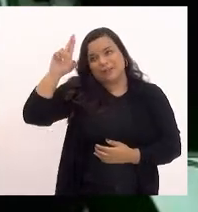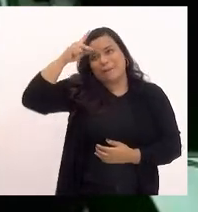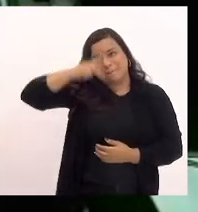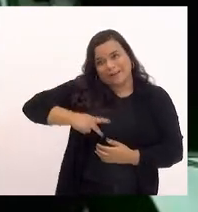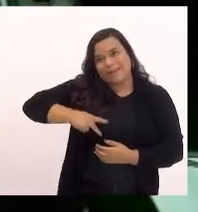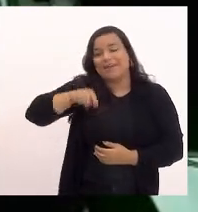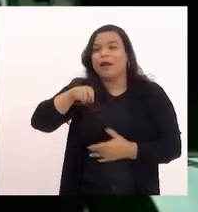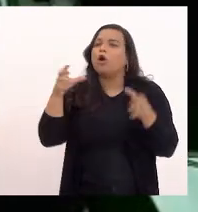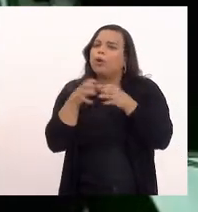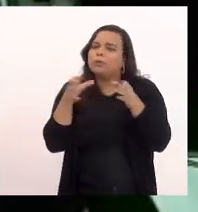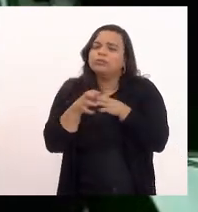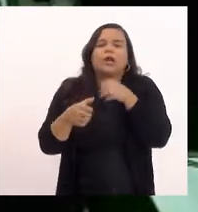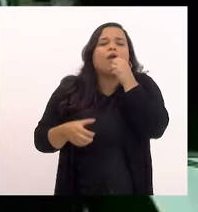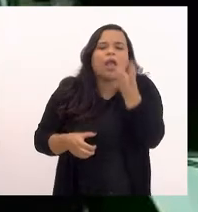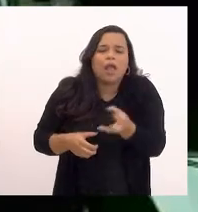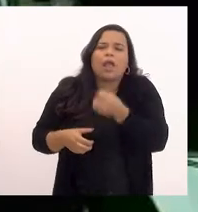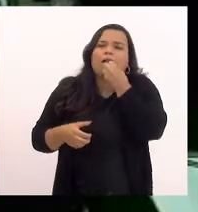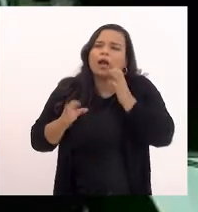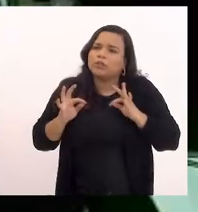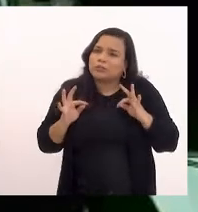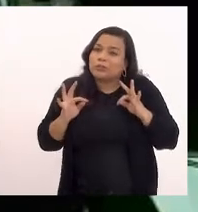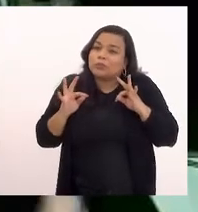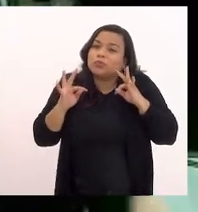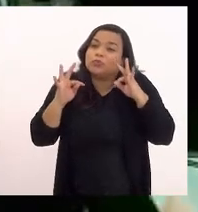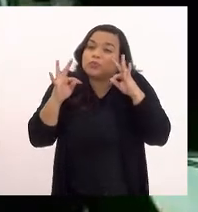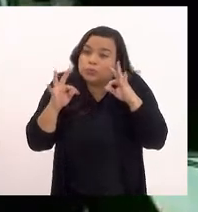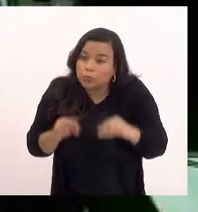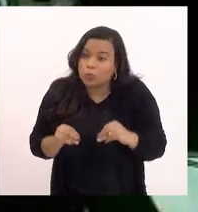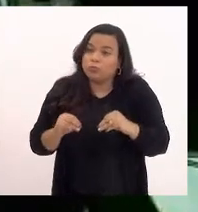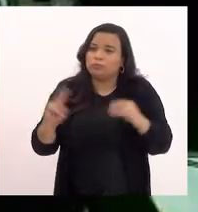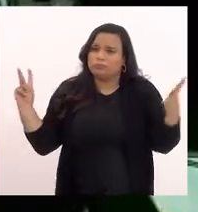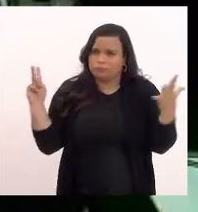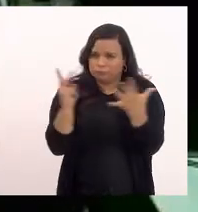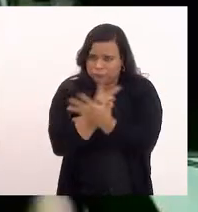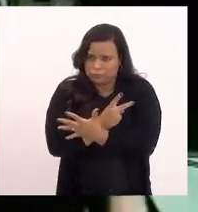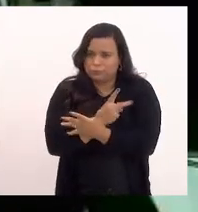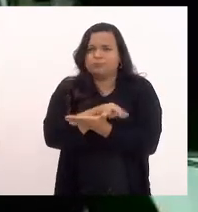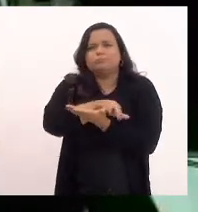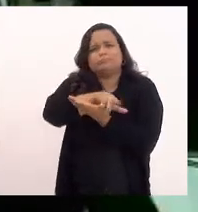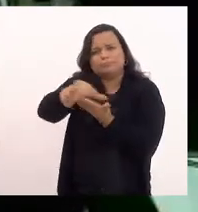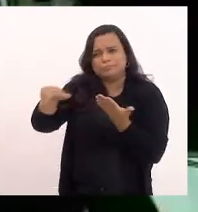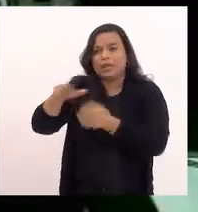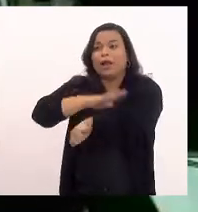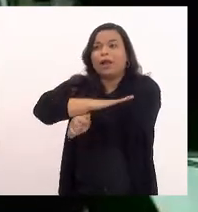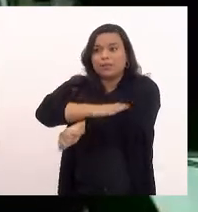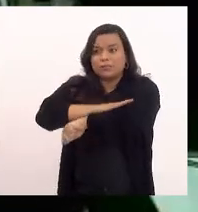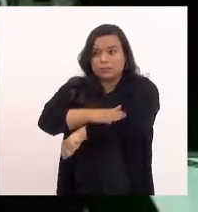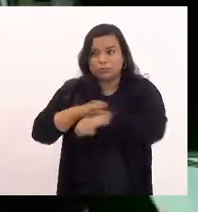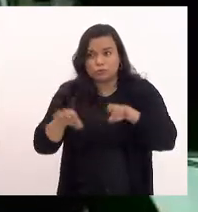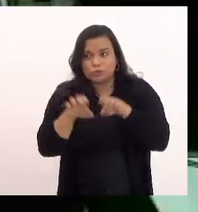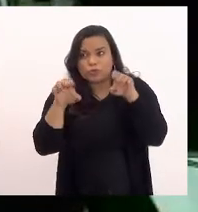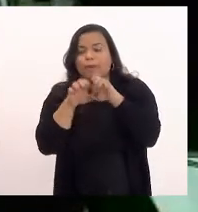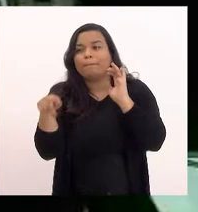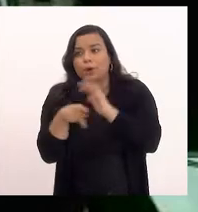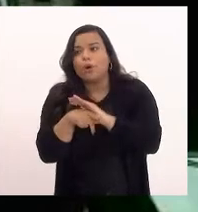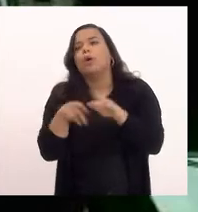relatar todos esses todos esses reflexos do racismo estrutural e institucional que